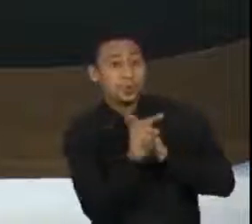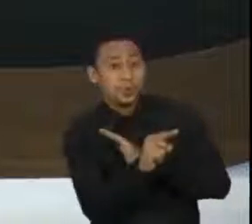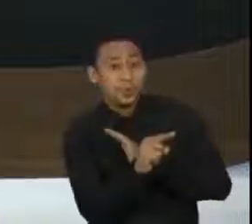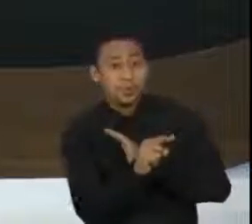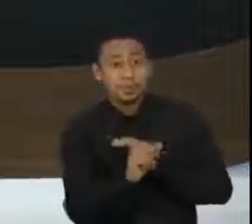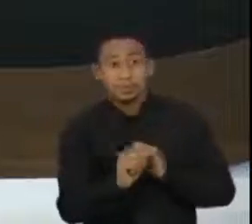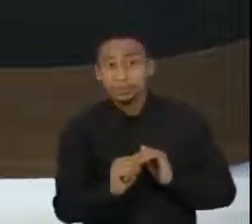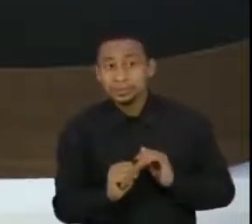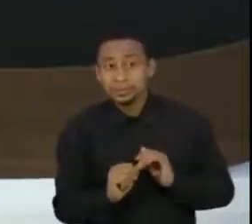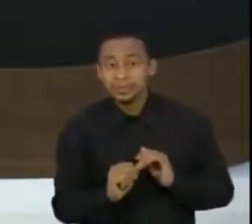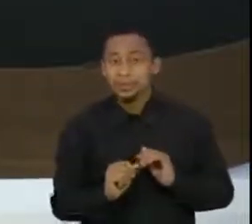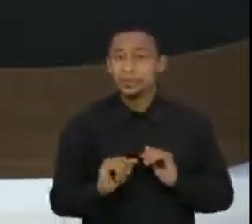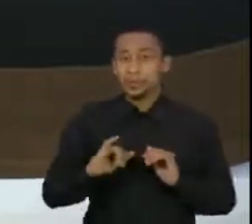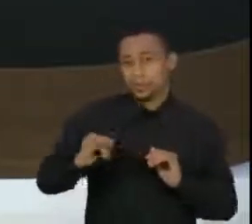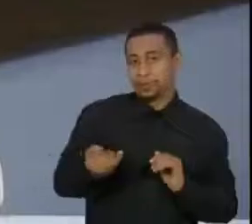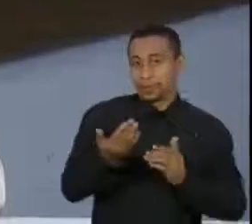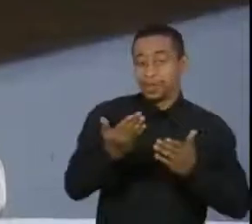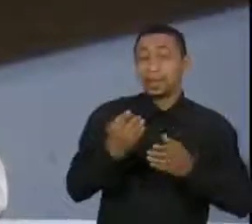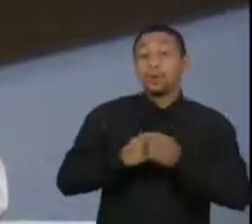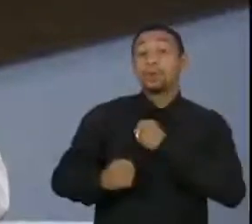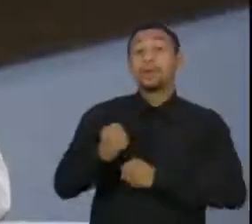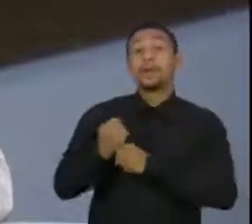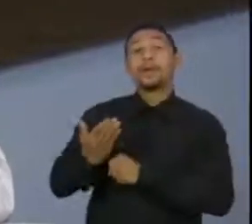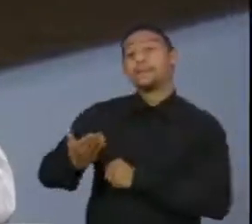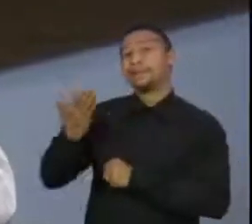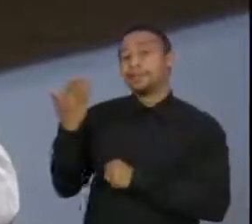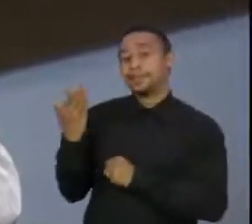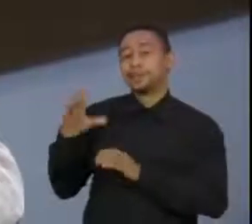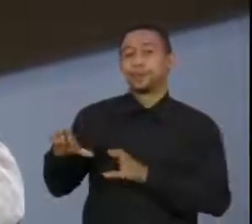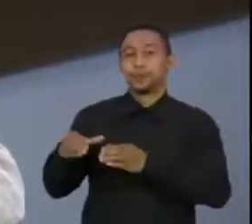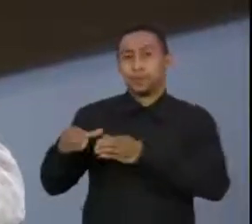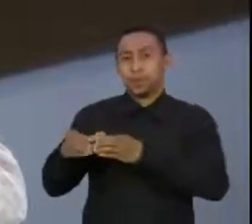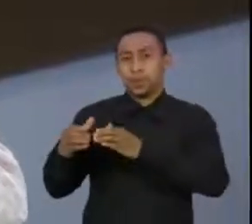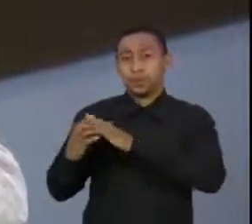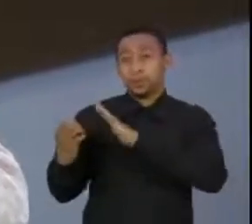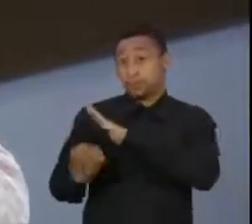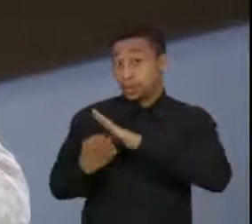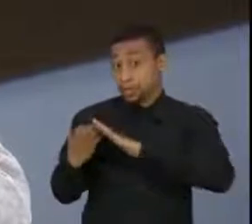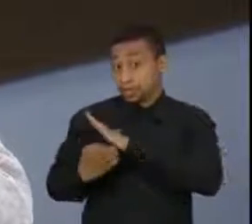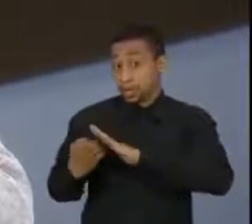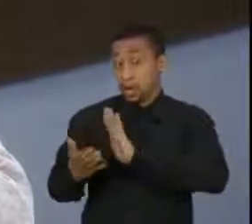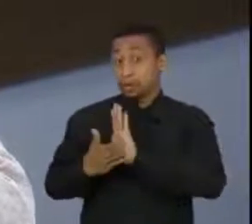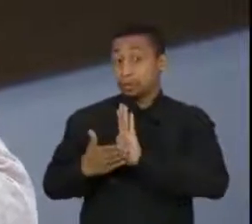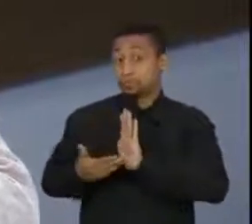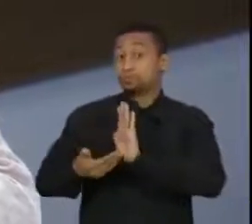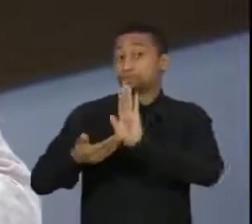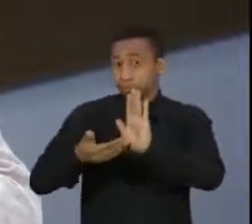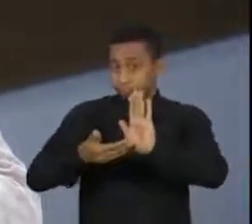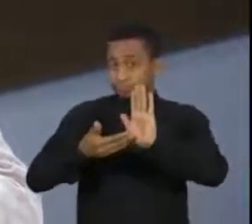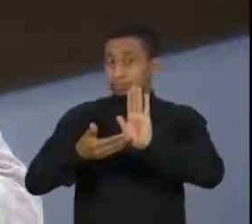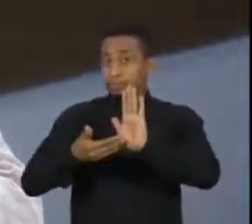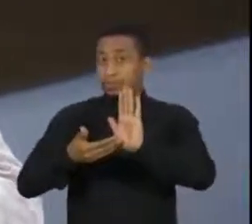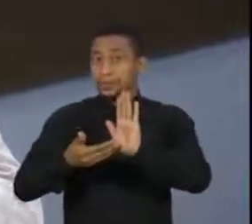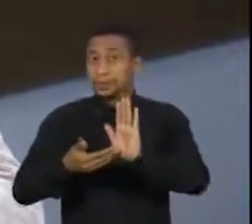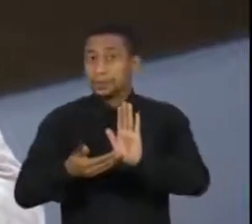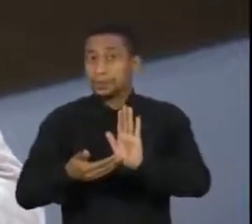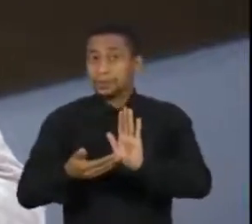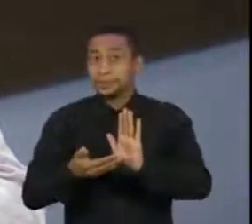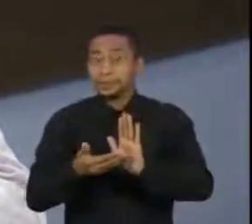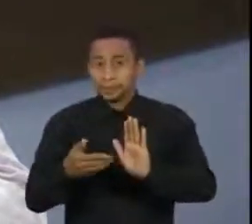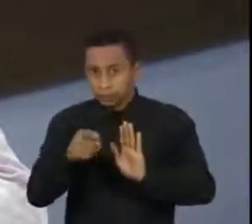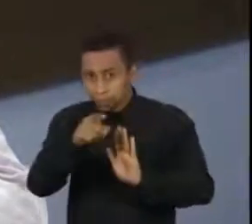Aproveitar essa, no ano passado, teve um grupo de empresários, representantes de empresas do qual